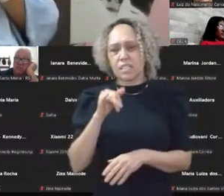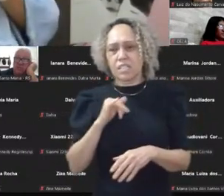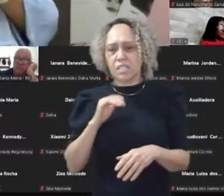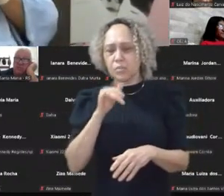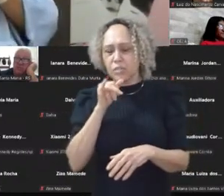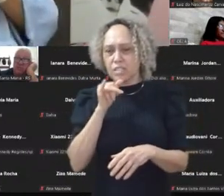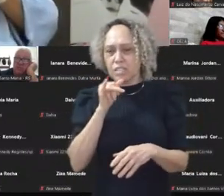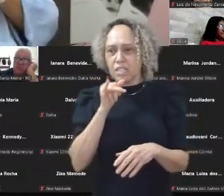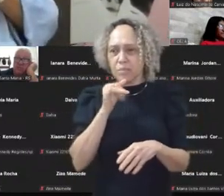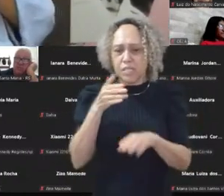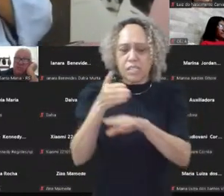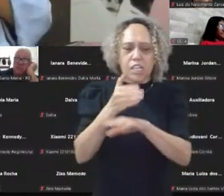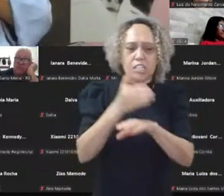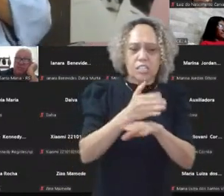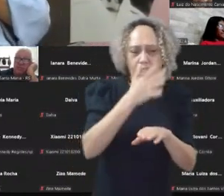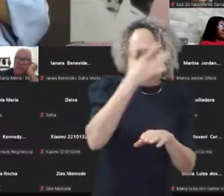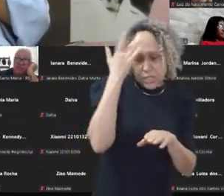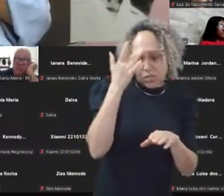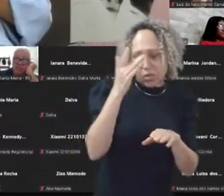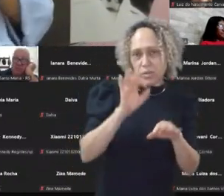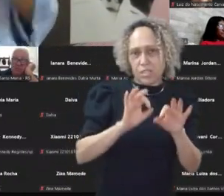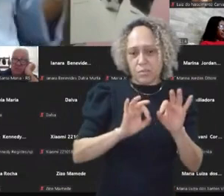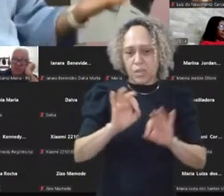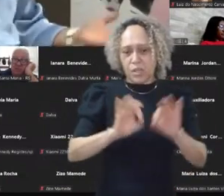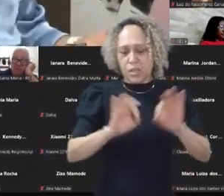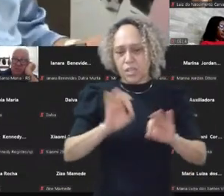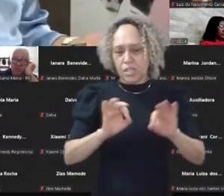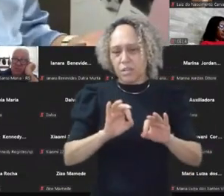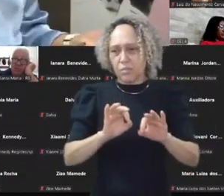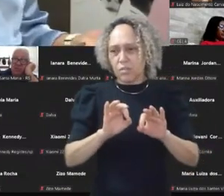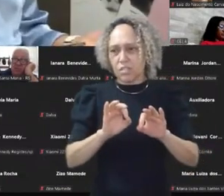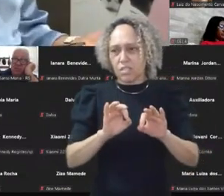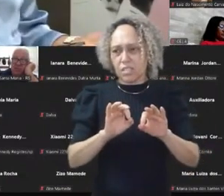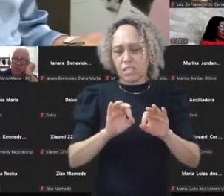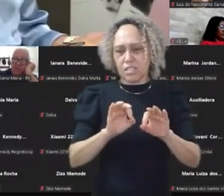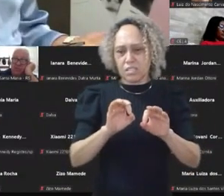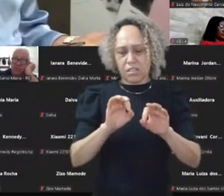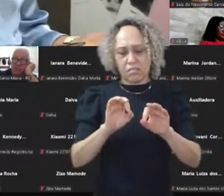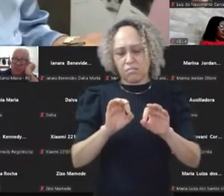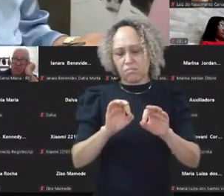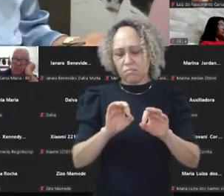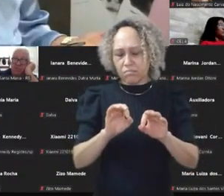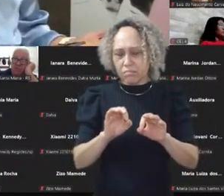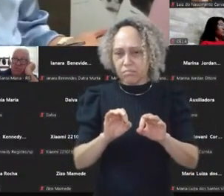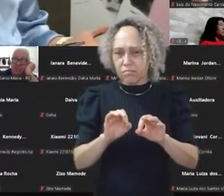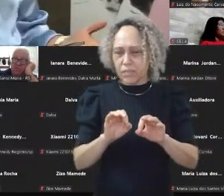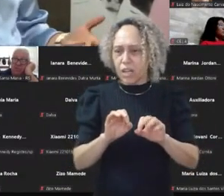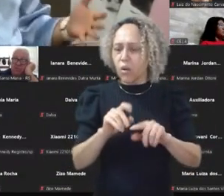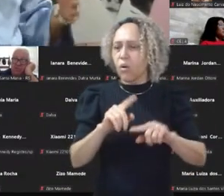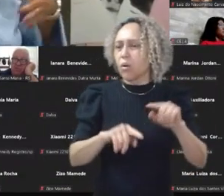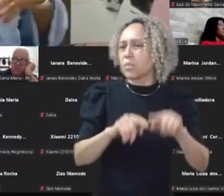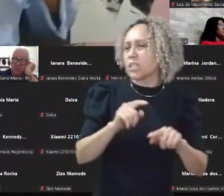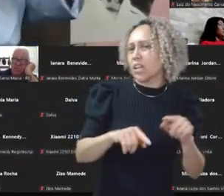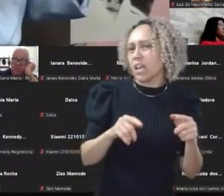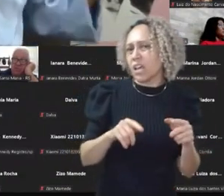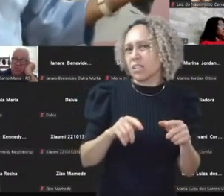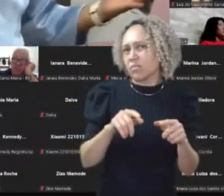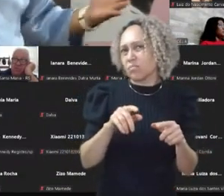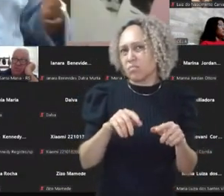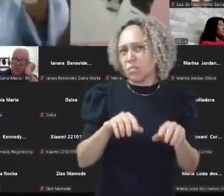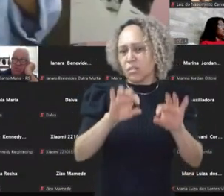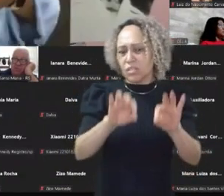comportamento dele de pessoas que pensam igual a ele. A gente tem um monte de dados que a gente não usa. Então, pega todas as nossas